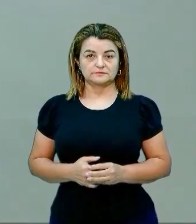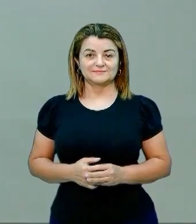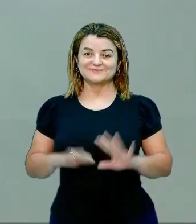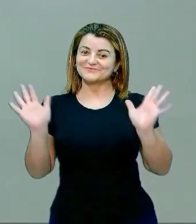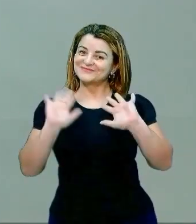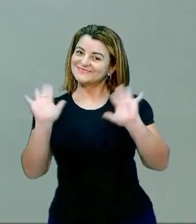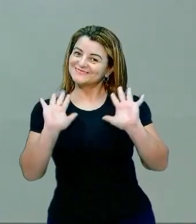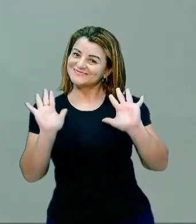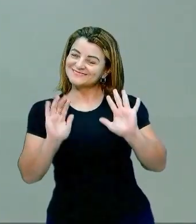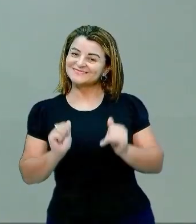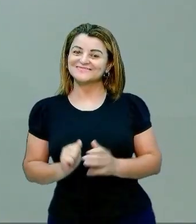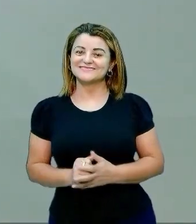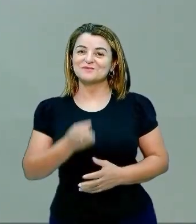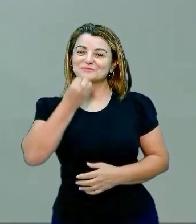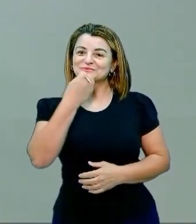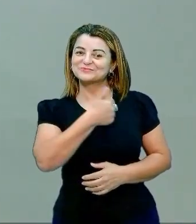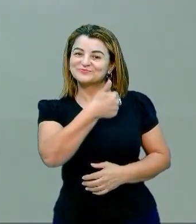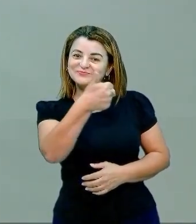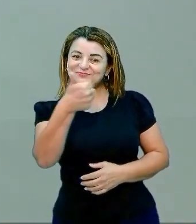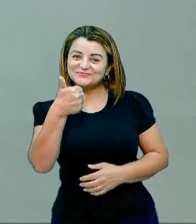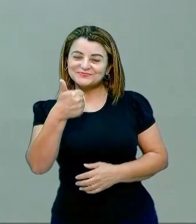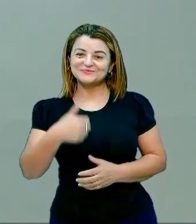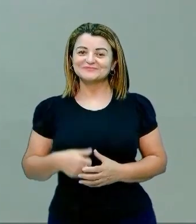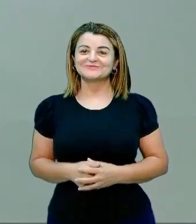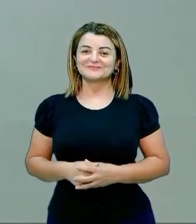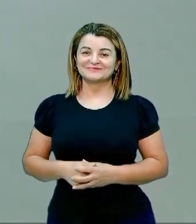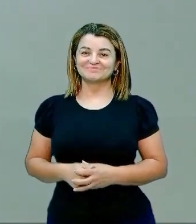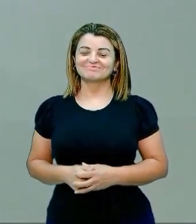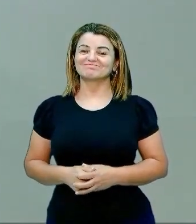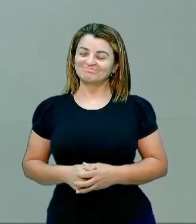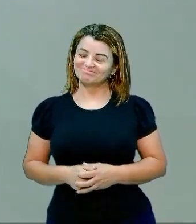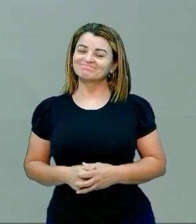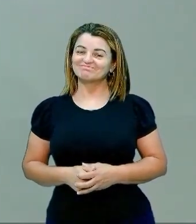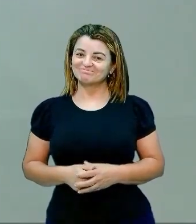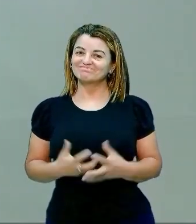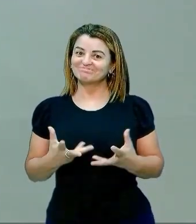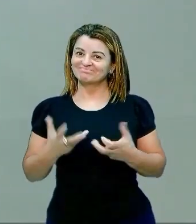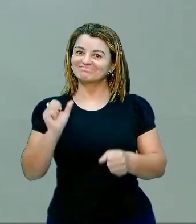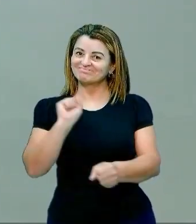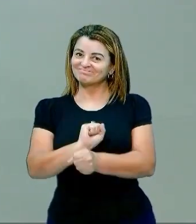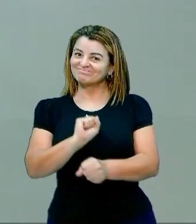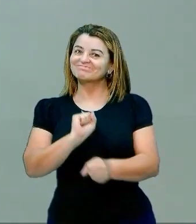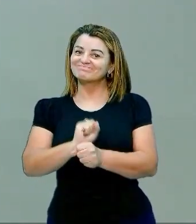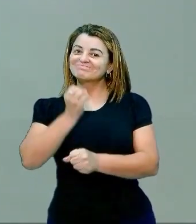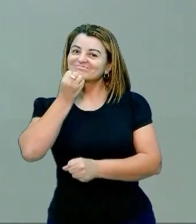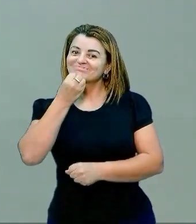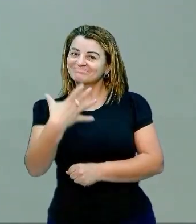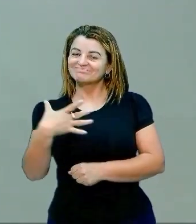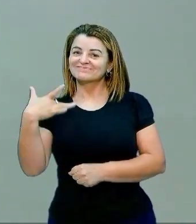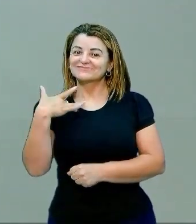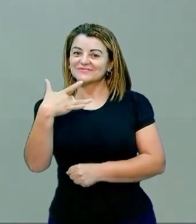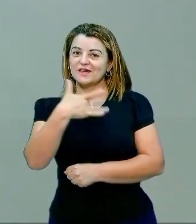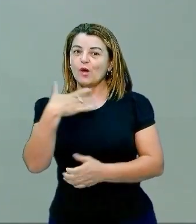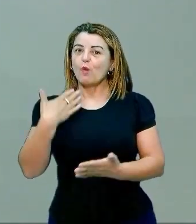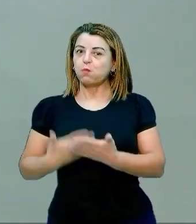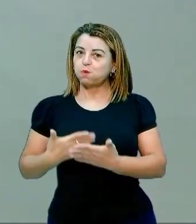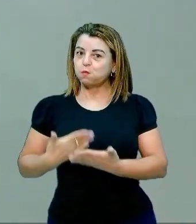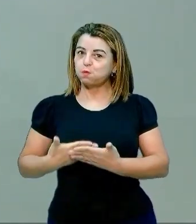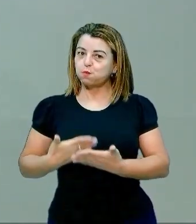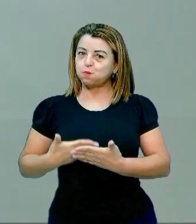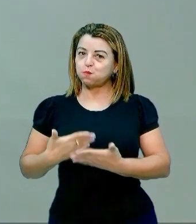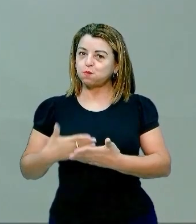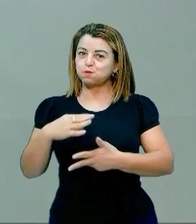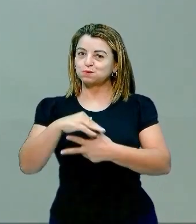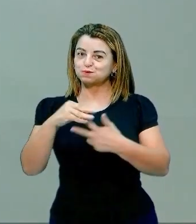Olá pessoal, tudo bem com vocês? Espero que estejam todos com muita saúde e estudando bastante para